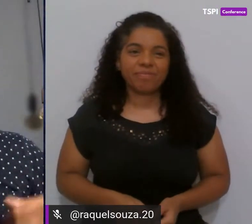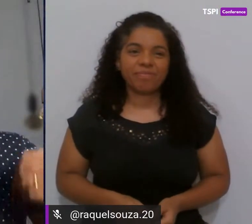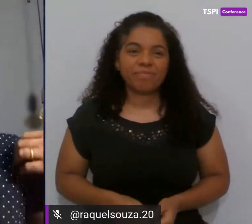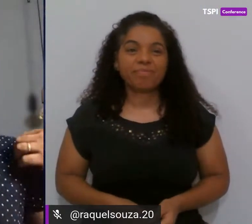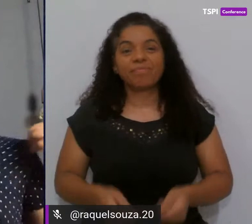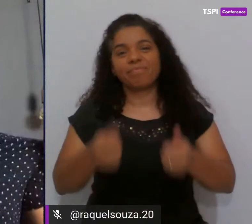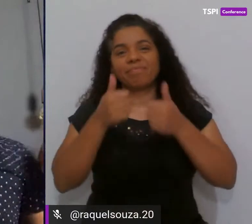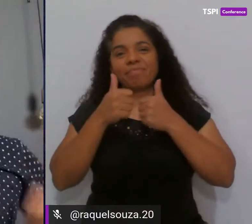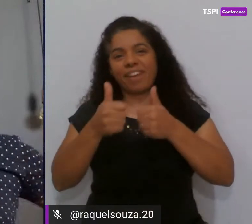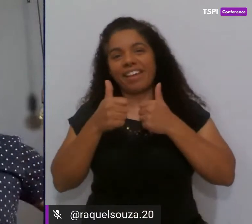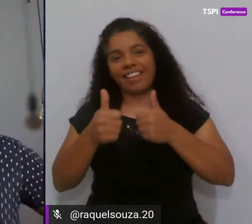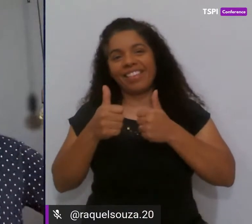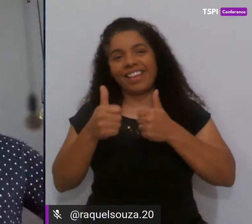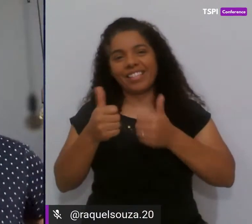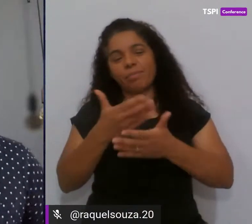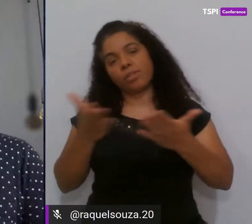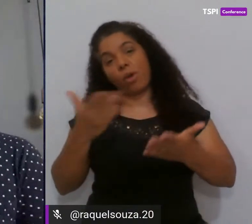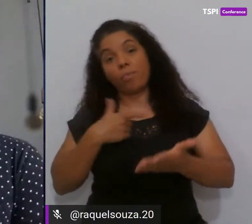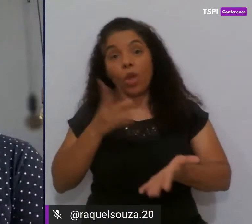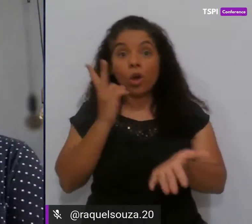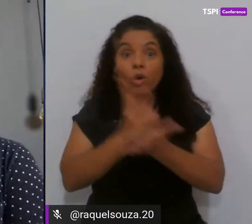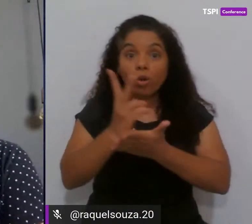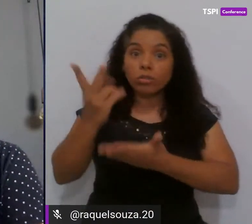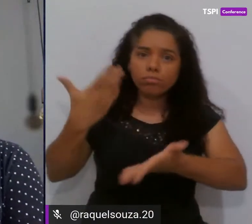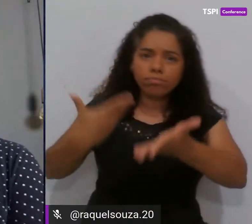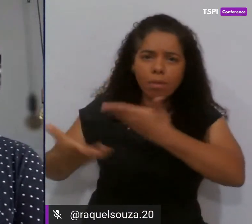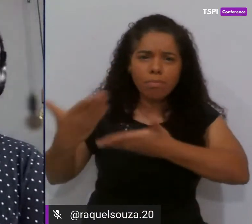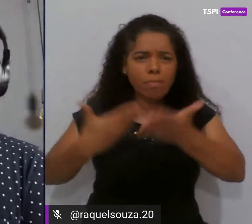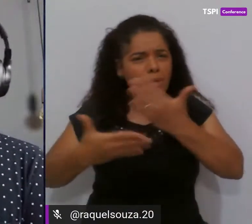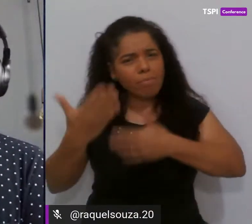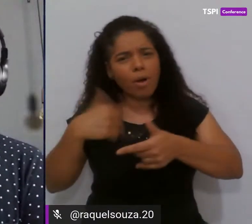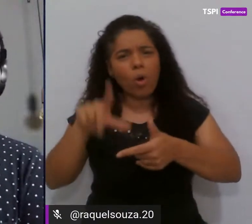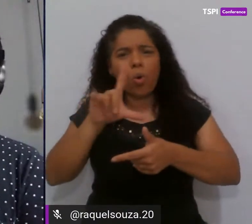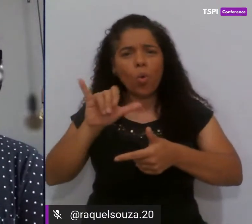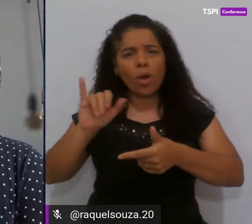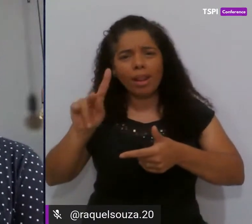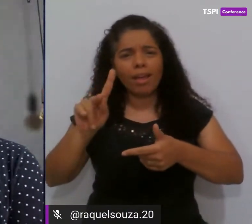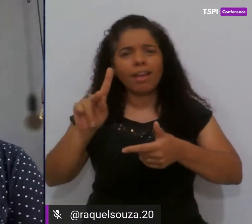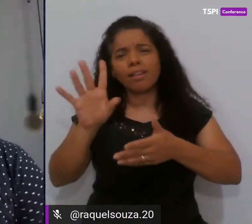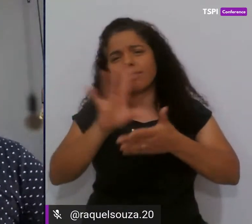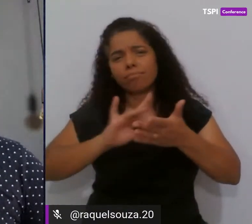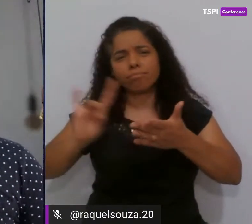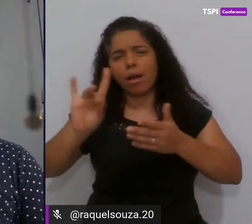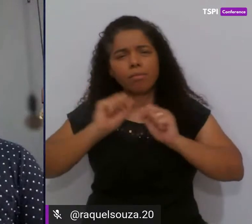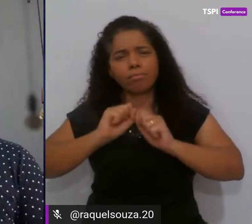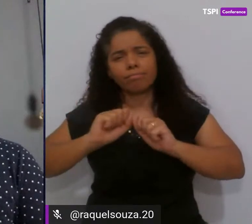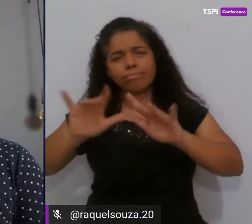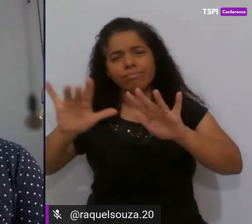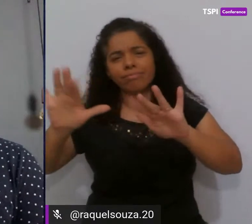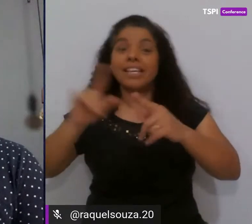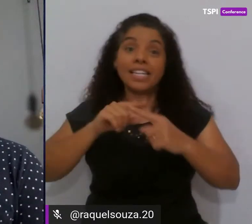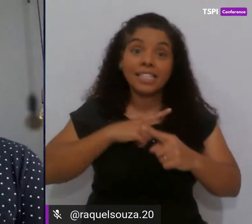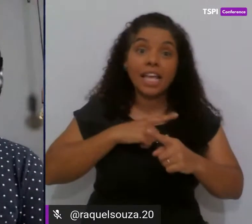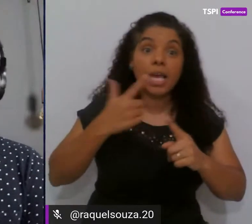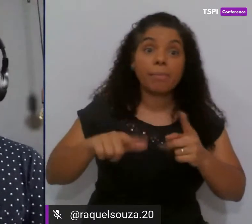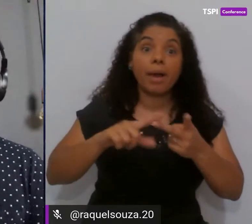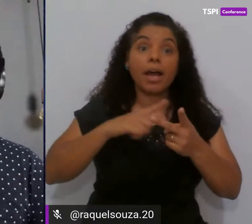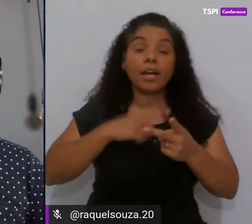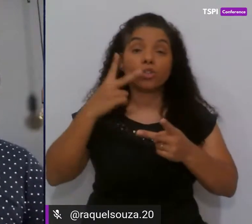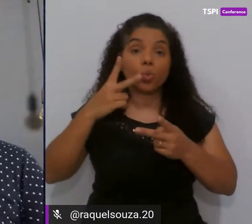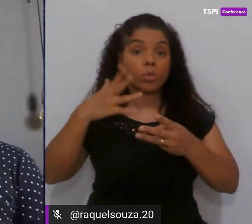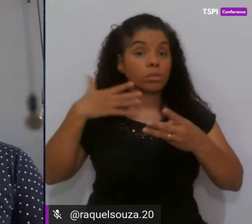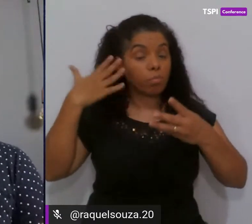Beleza, pessoal. Continuem compartilhando o link aqui do TSP Conference. A gente ainda tem mais duas